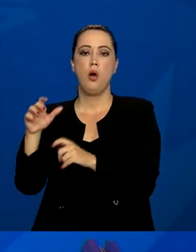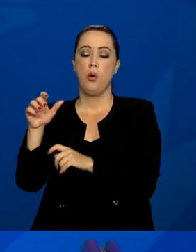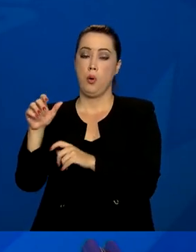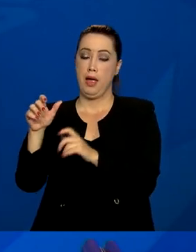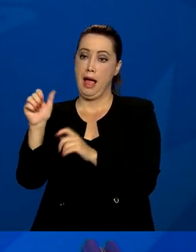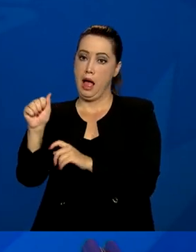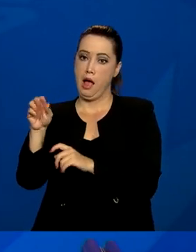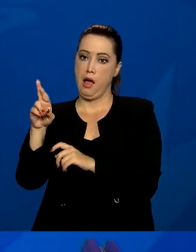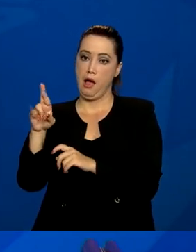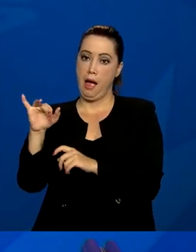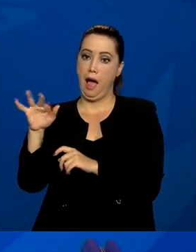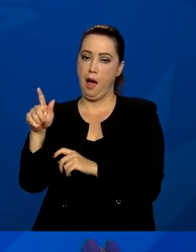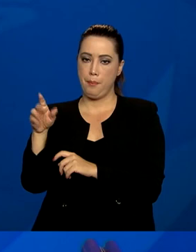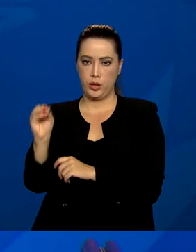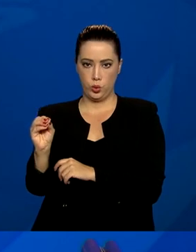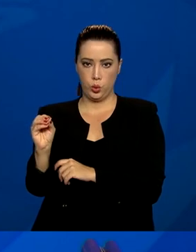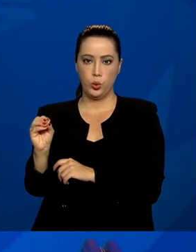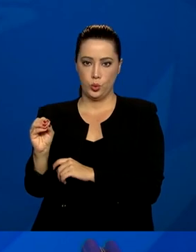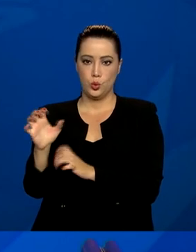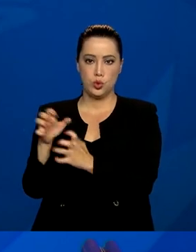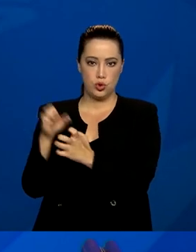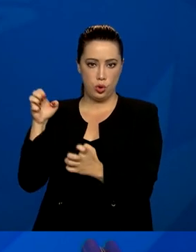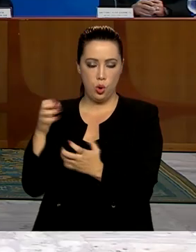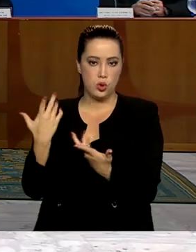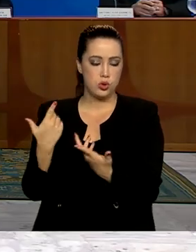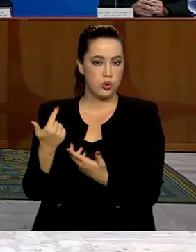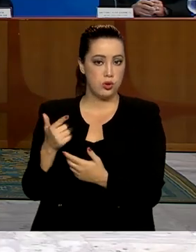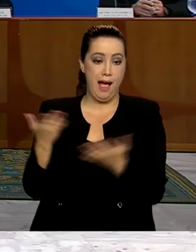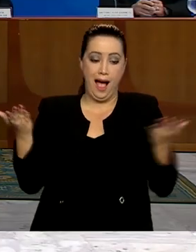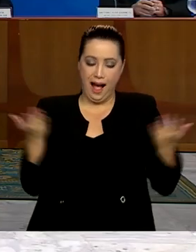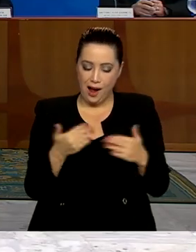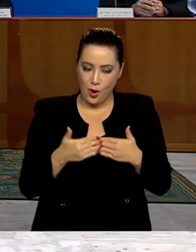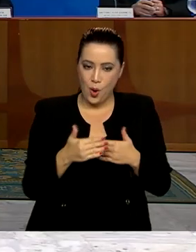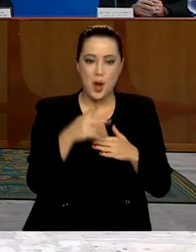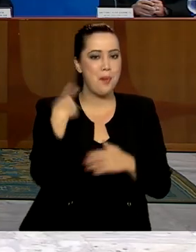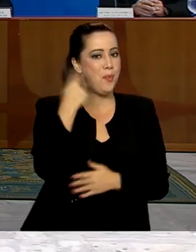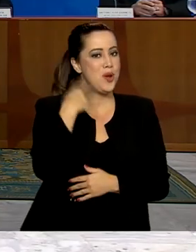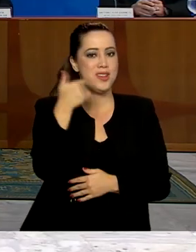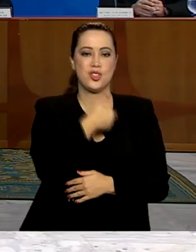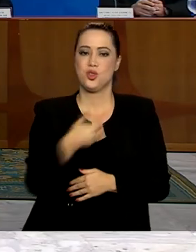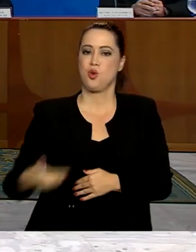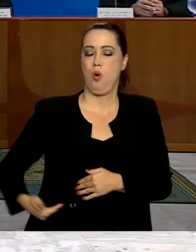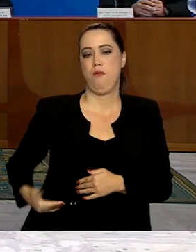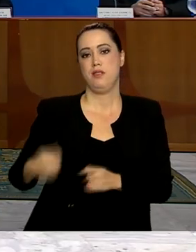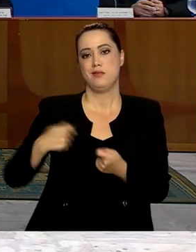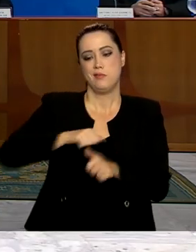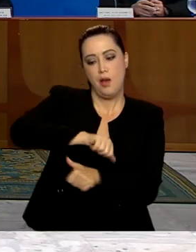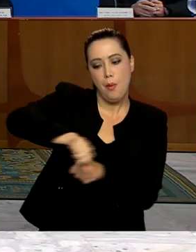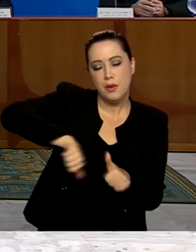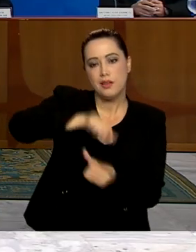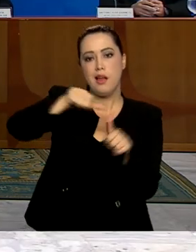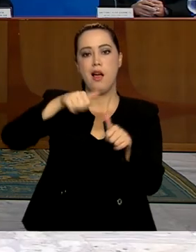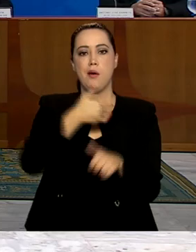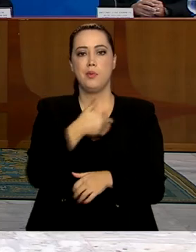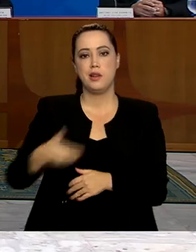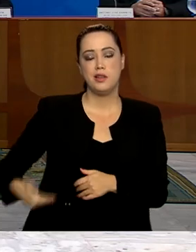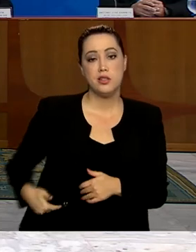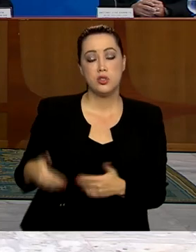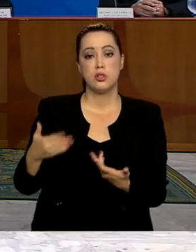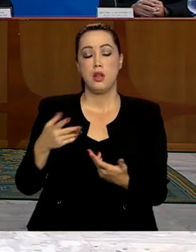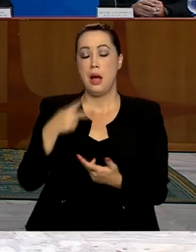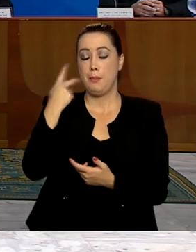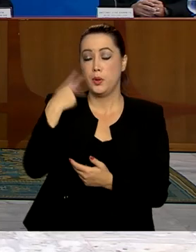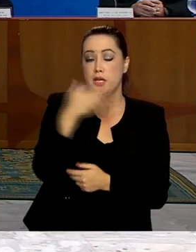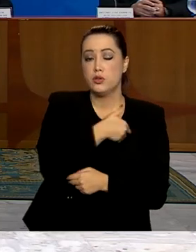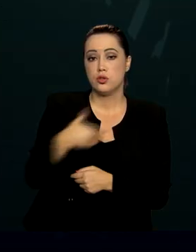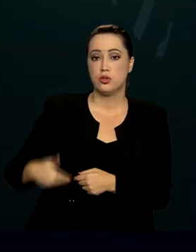pública que vai ficar no Brasil. Nós acreditamos que isso vai mudar a política pública de atendimento de